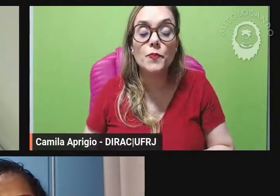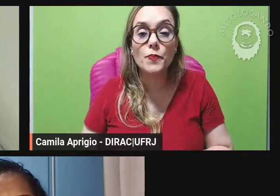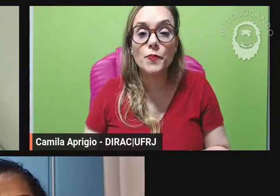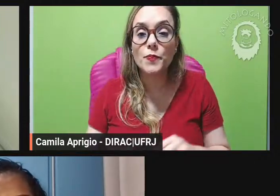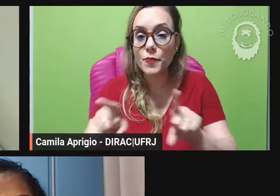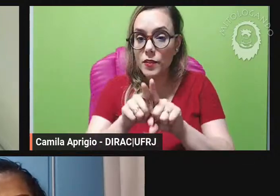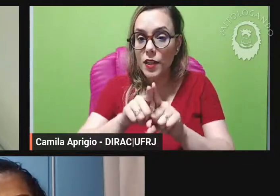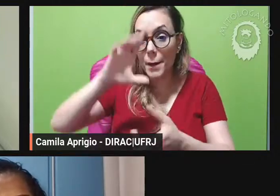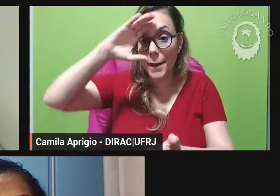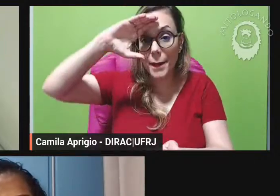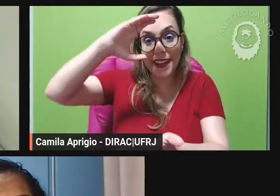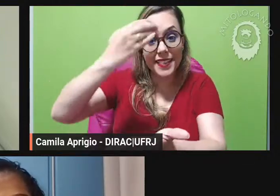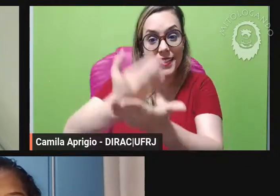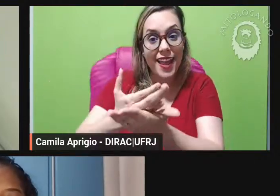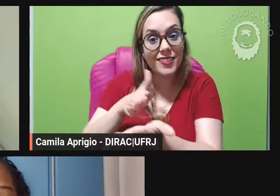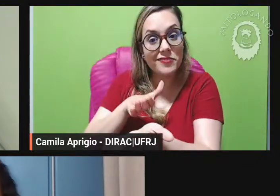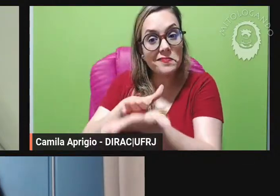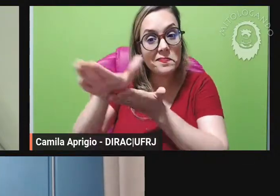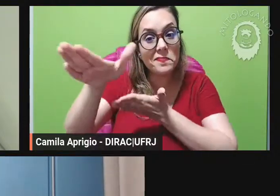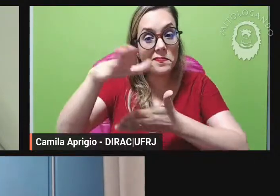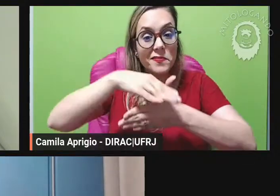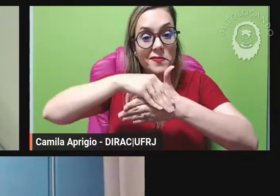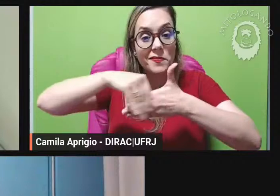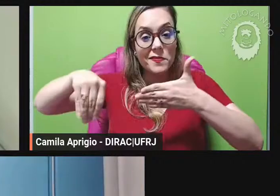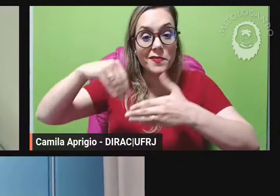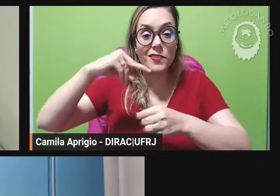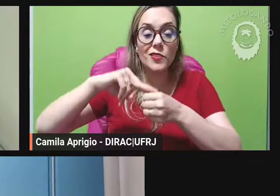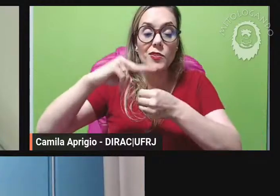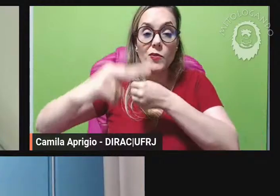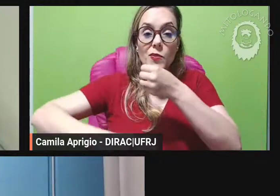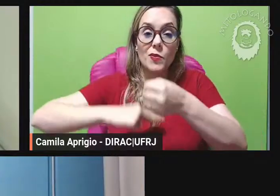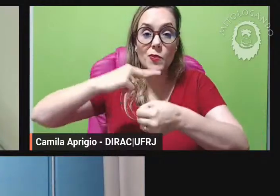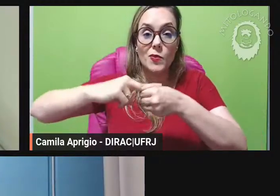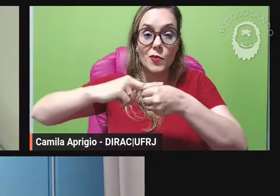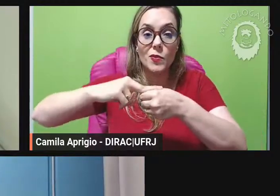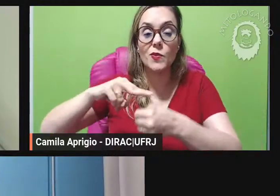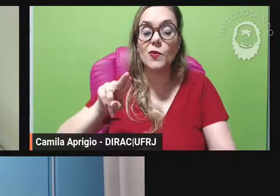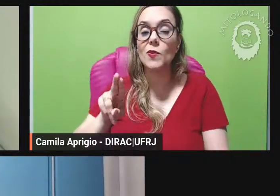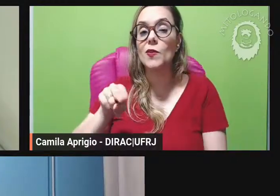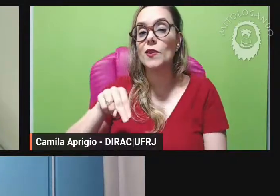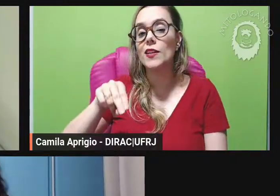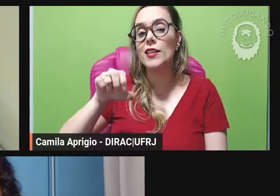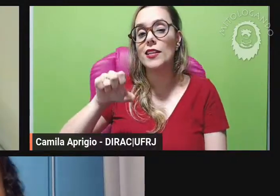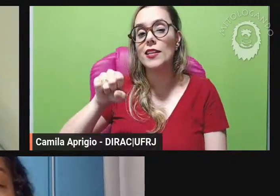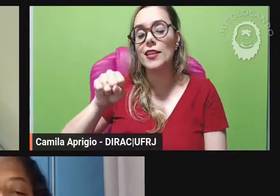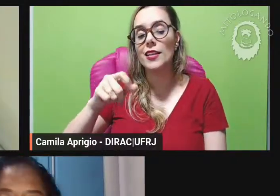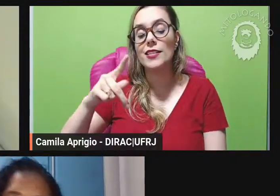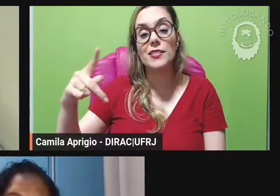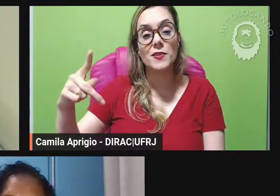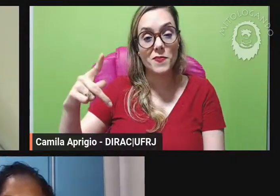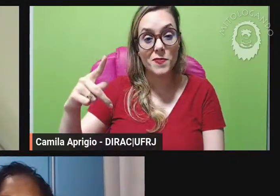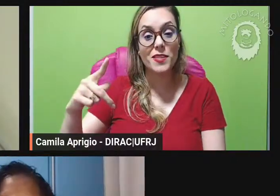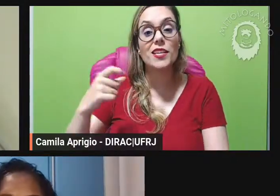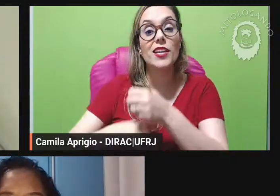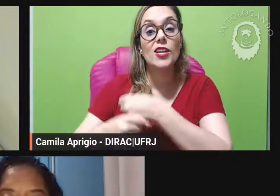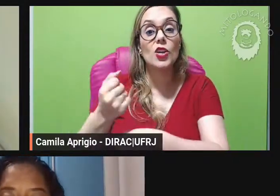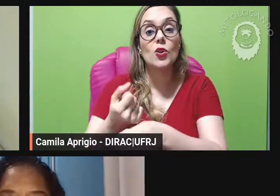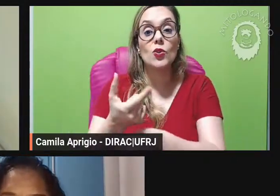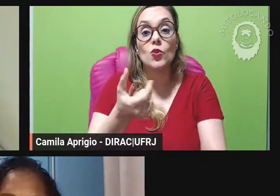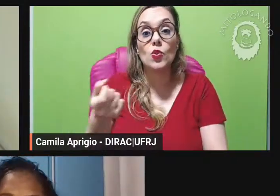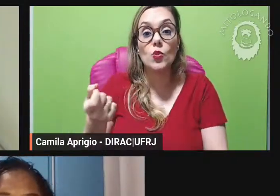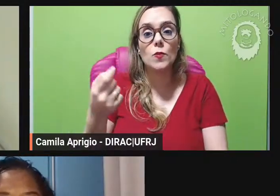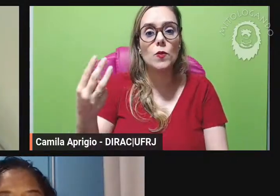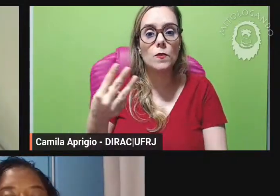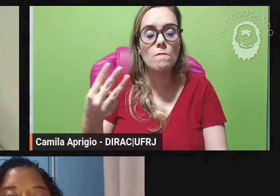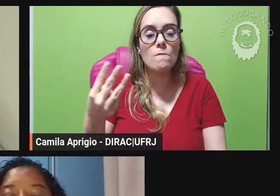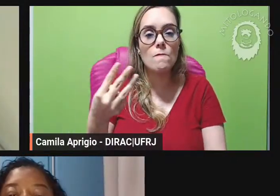sua tese publicada pela editora Unesp em 2013 sobre o título Nas Raias de um Gênero a